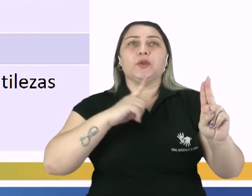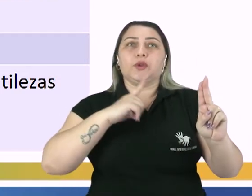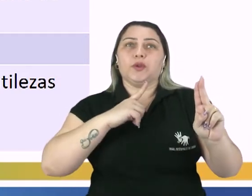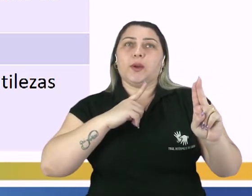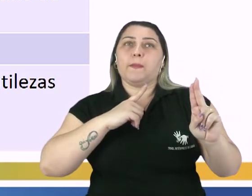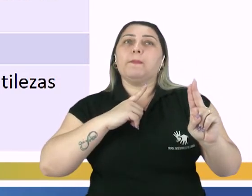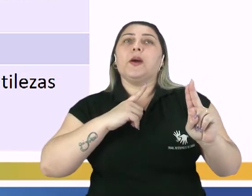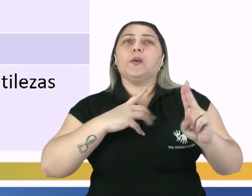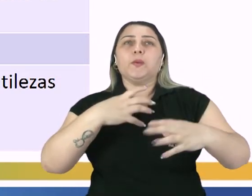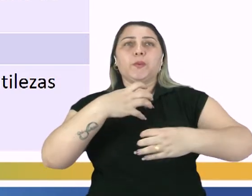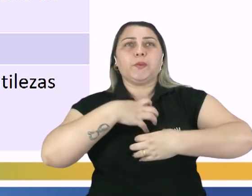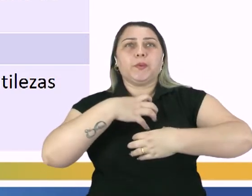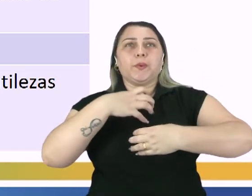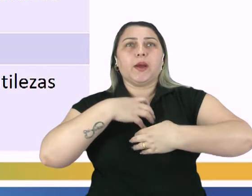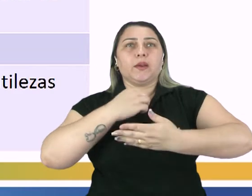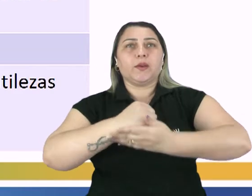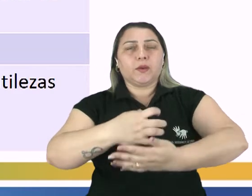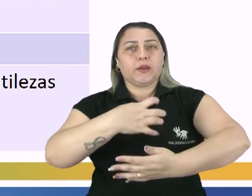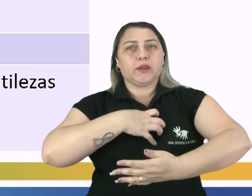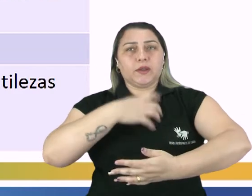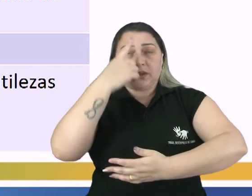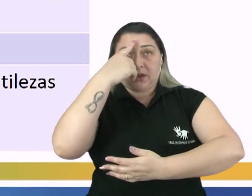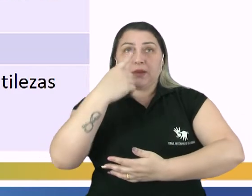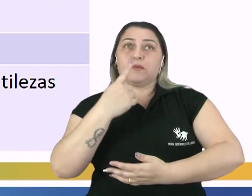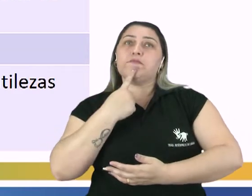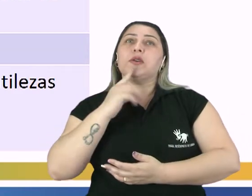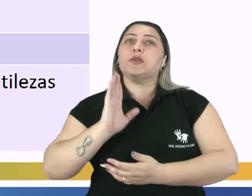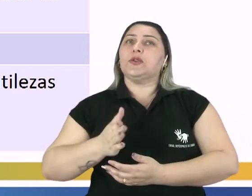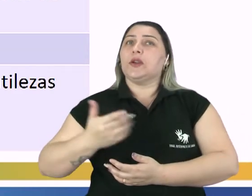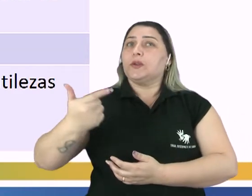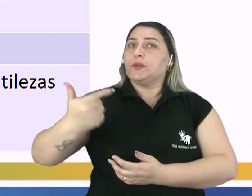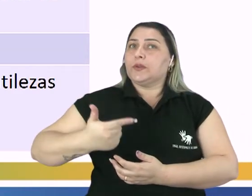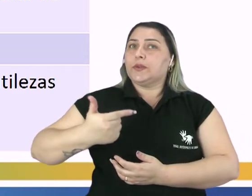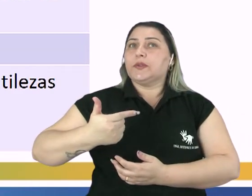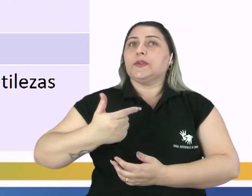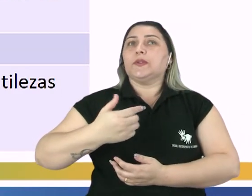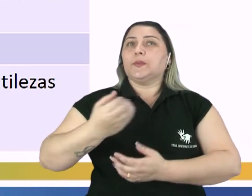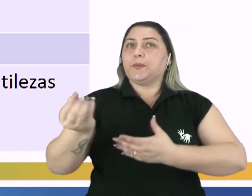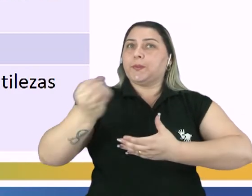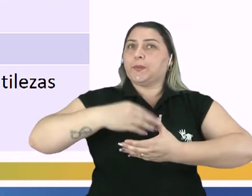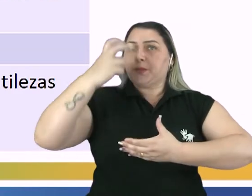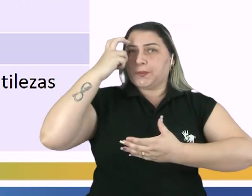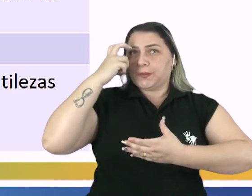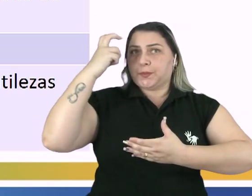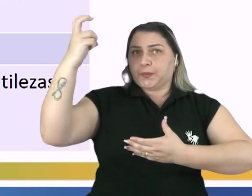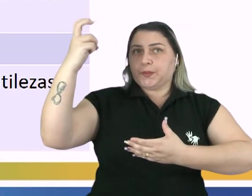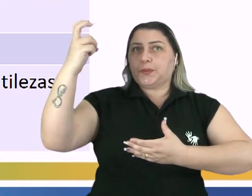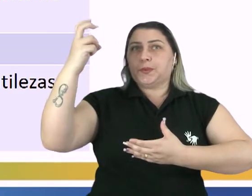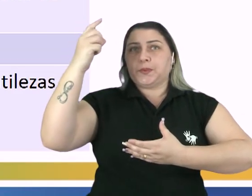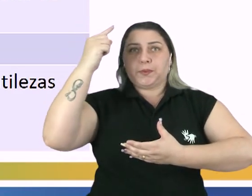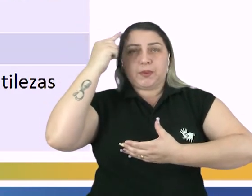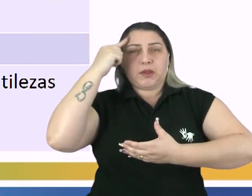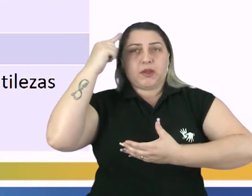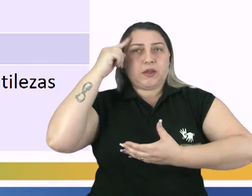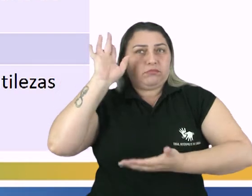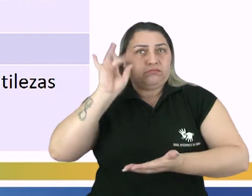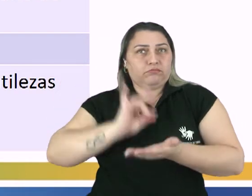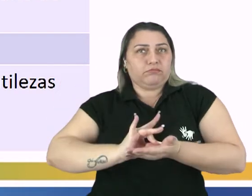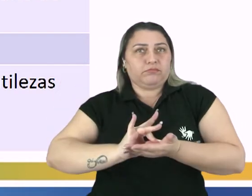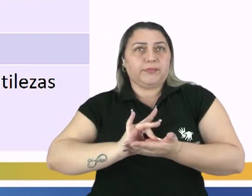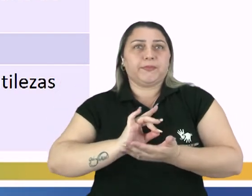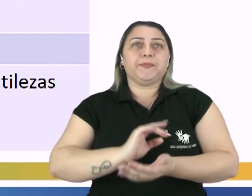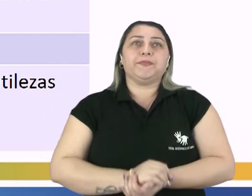atitude mais sensorial, de apelo aos sentidos e às imagens. No conceptismo, a atitude era mais intelectual,